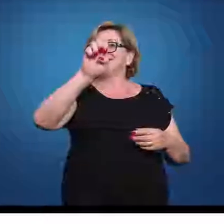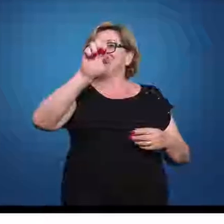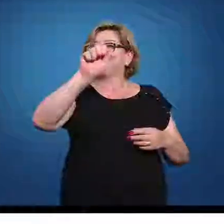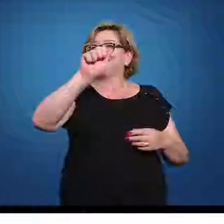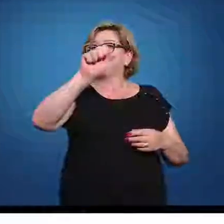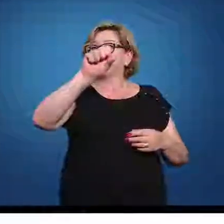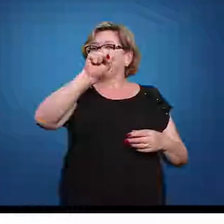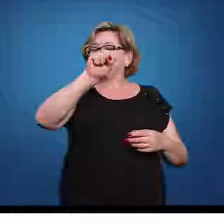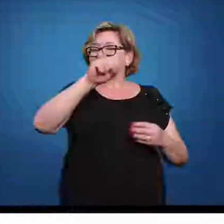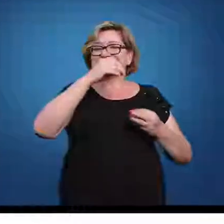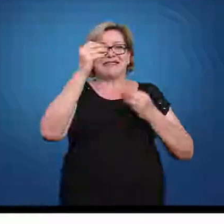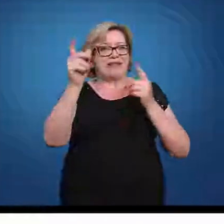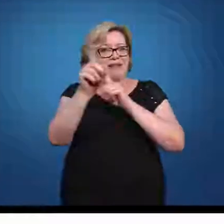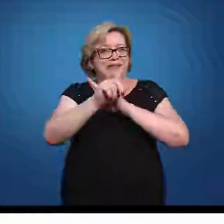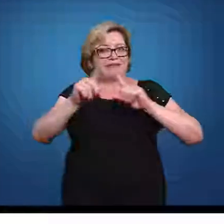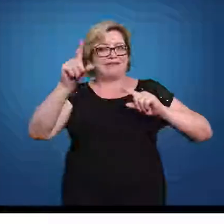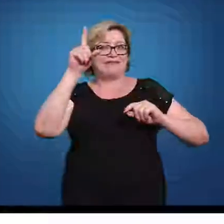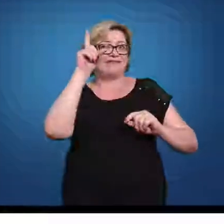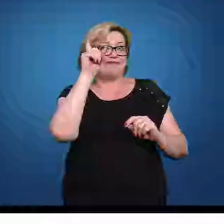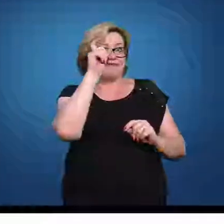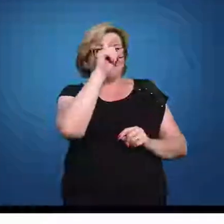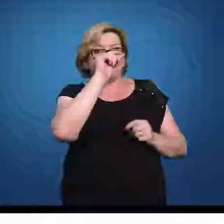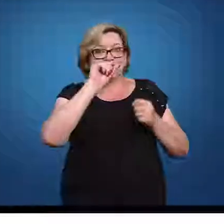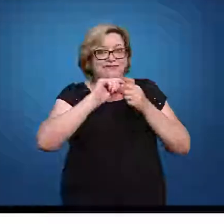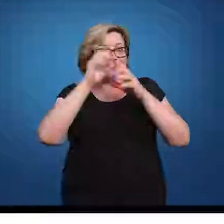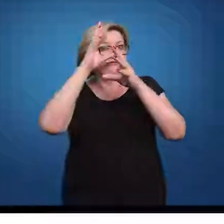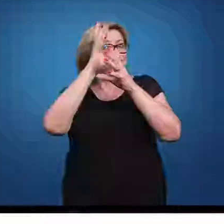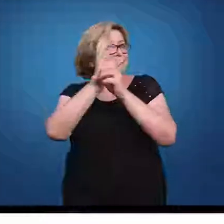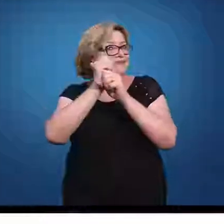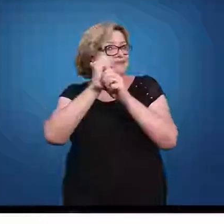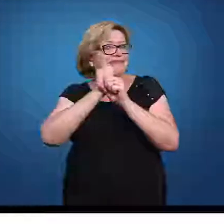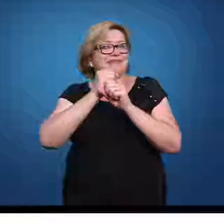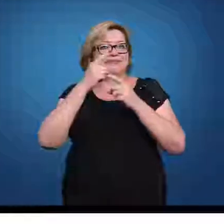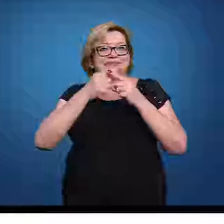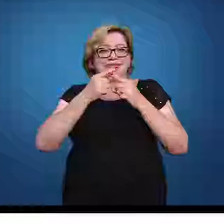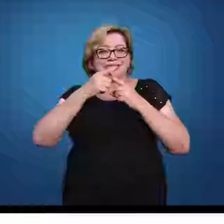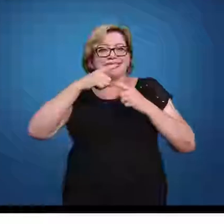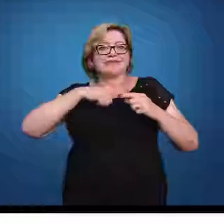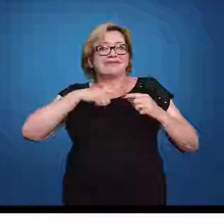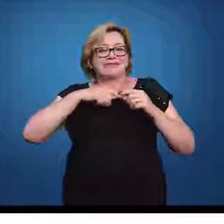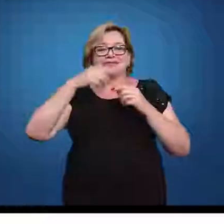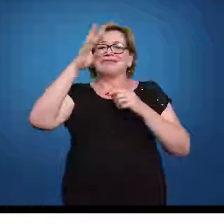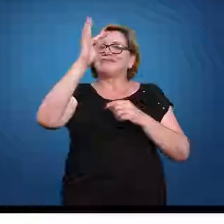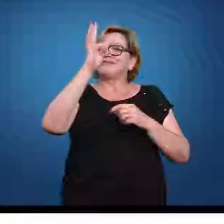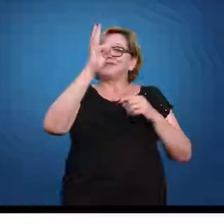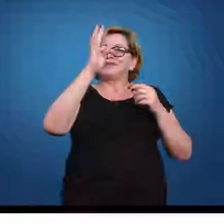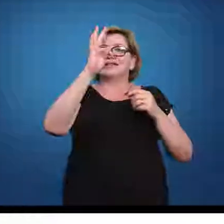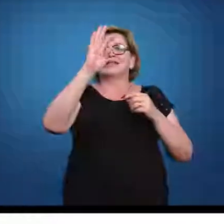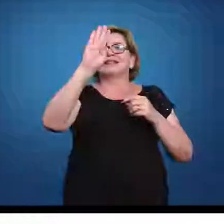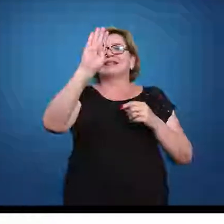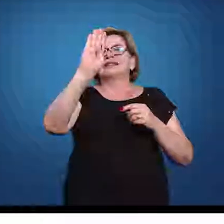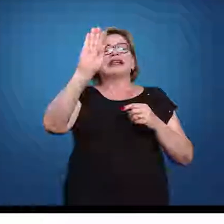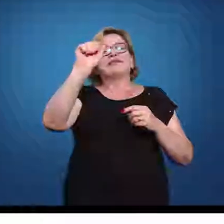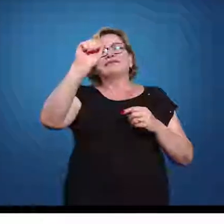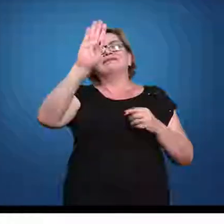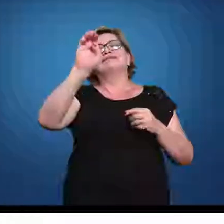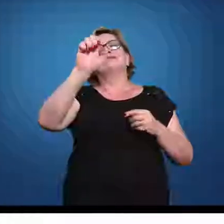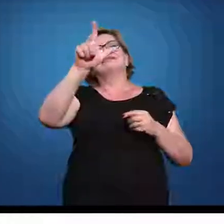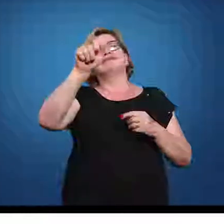Então, você vai ver que não é difícil fazer o cálculo devido a usar esse recurso da tabela. Por exemplo,